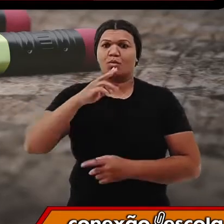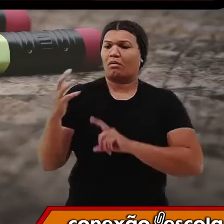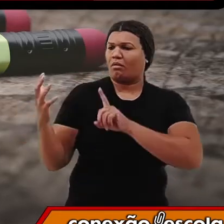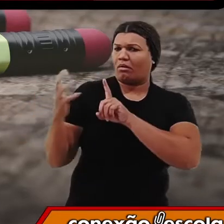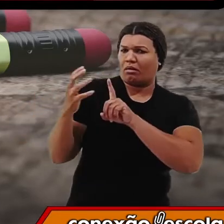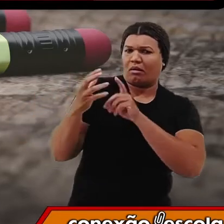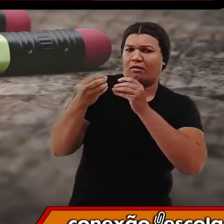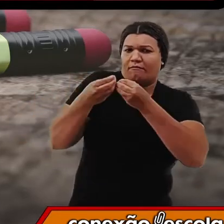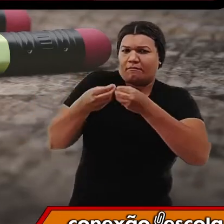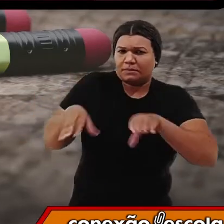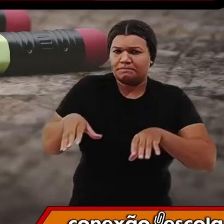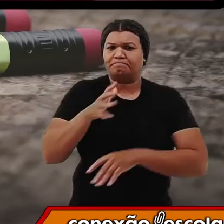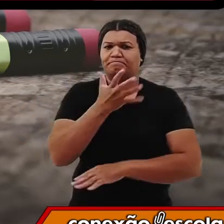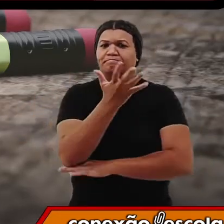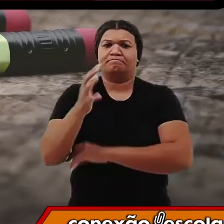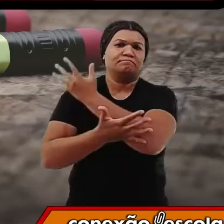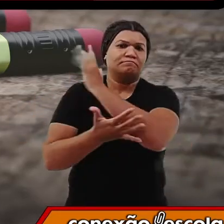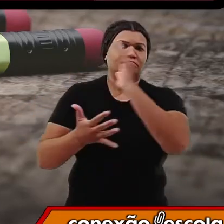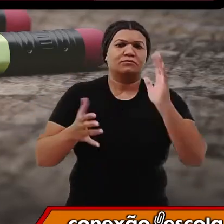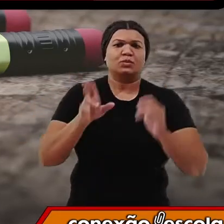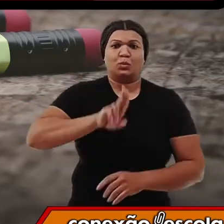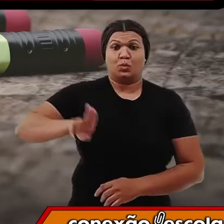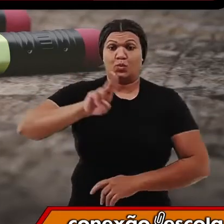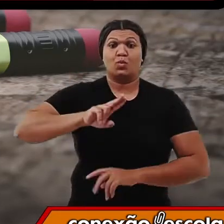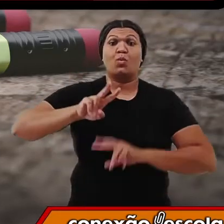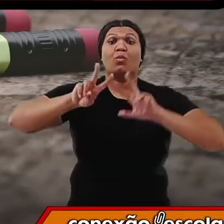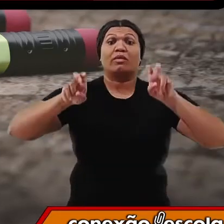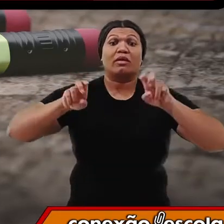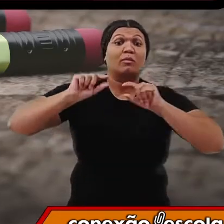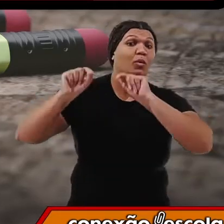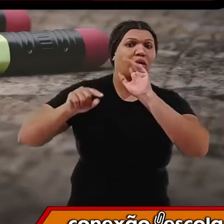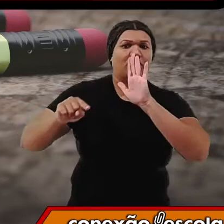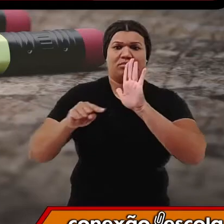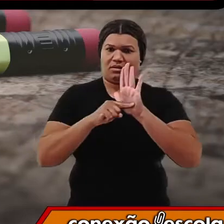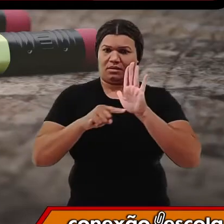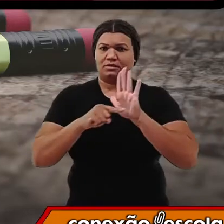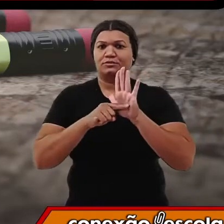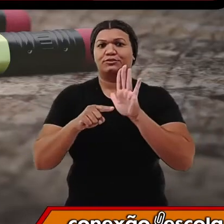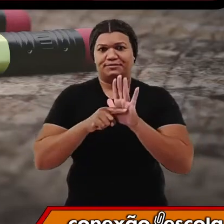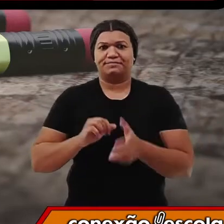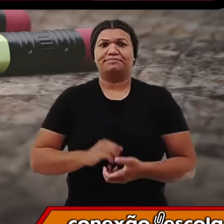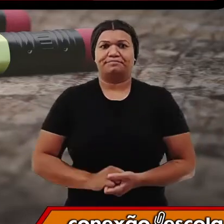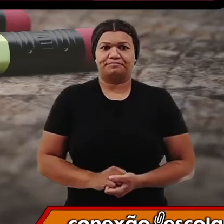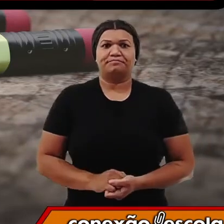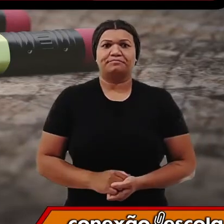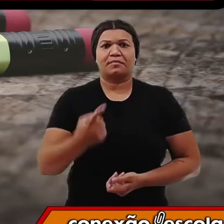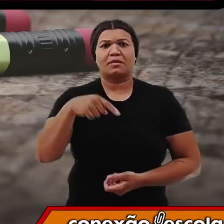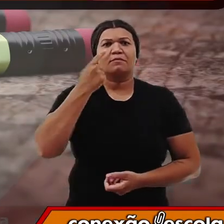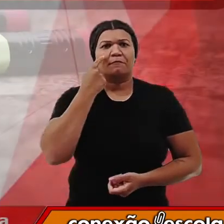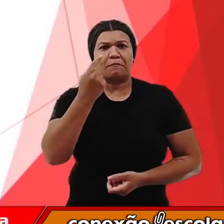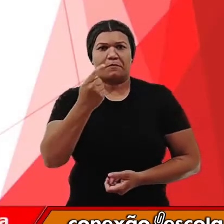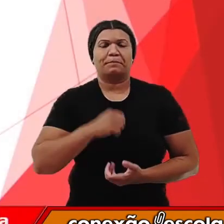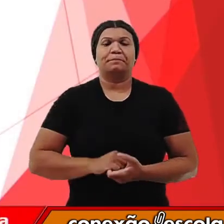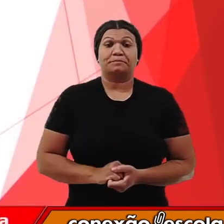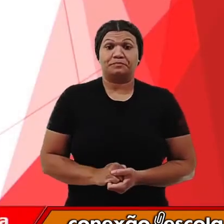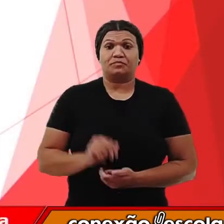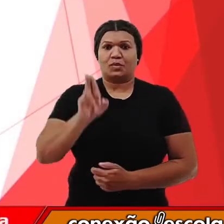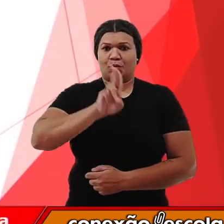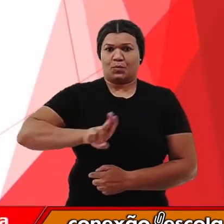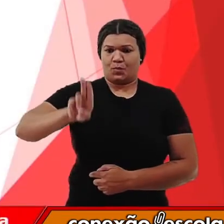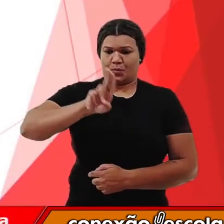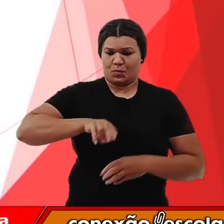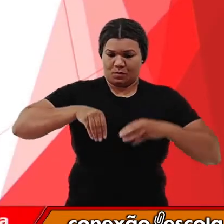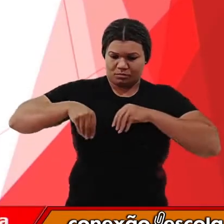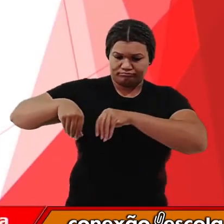impactos ambientais negativos. Tranquilo? Meus amigos, veja bem. O uso do solo,